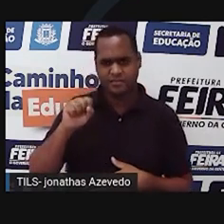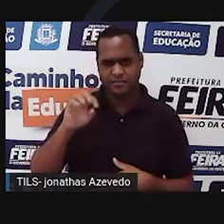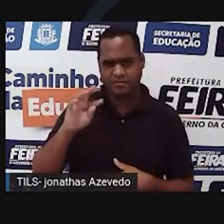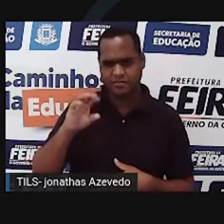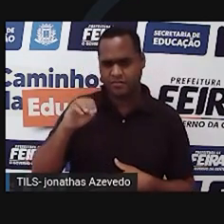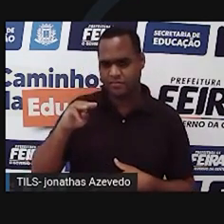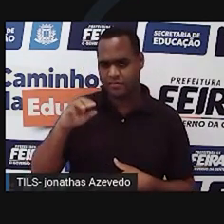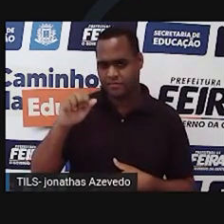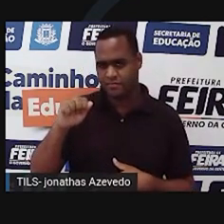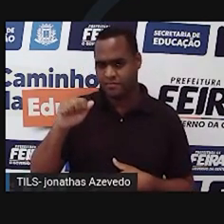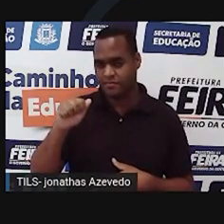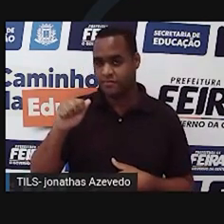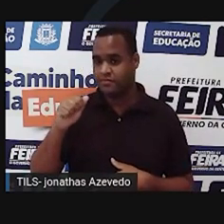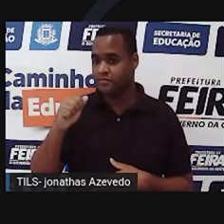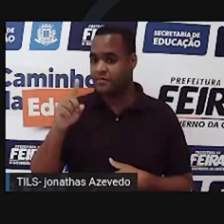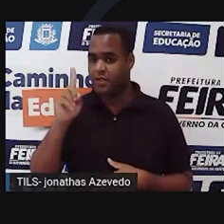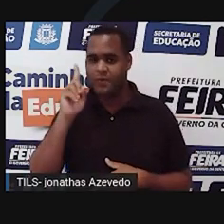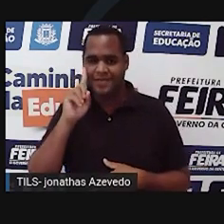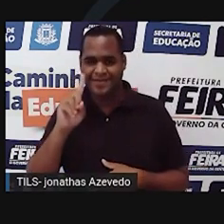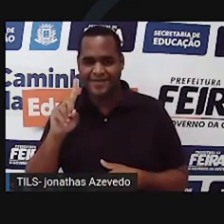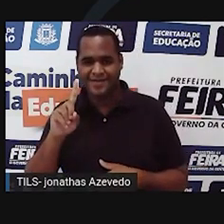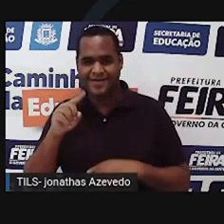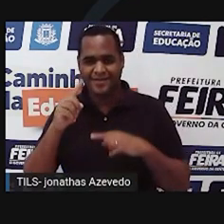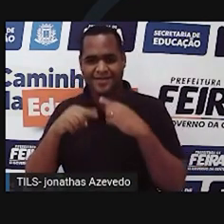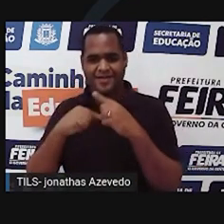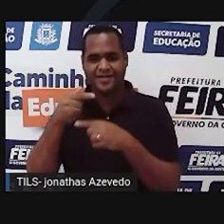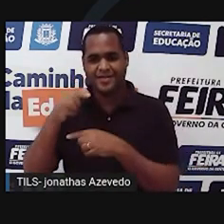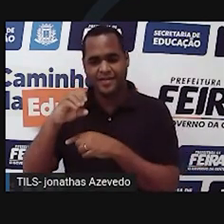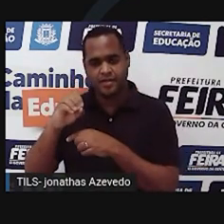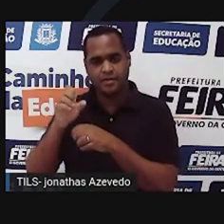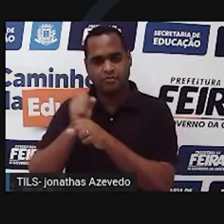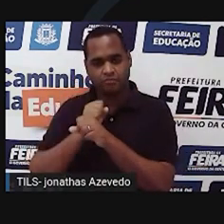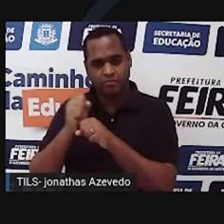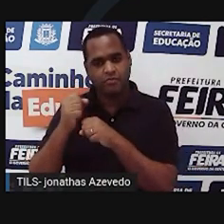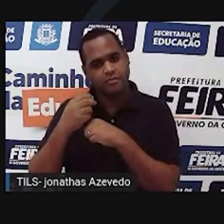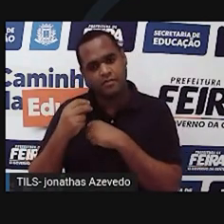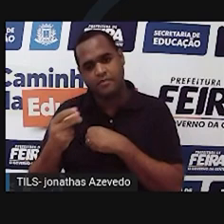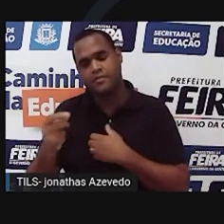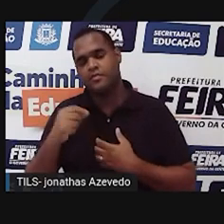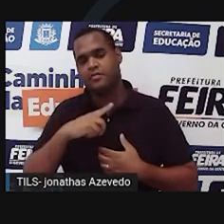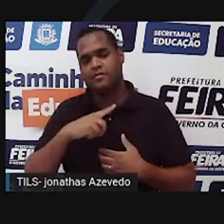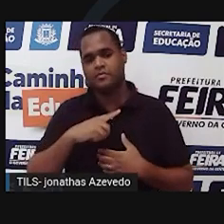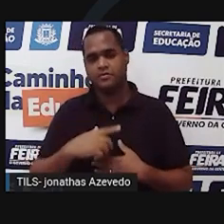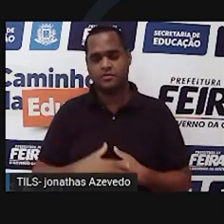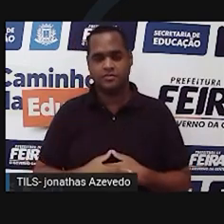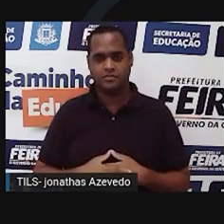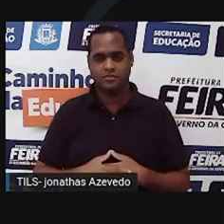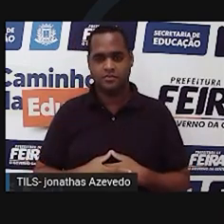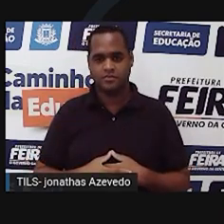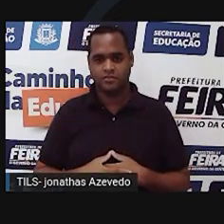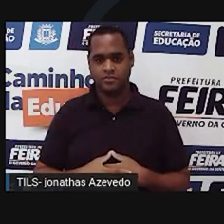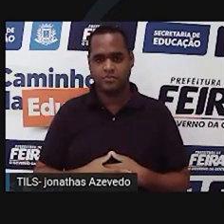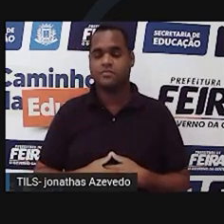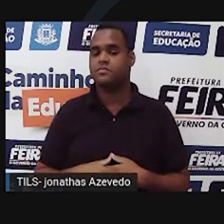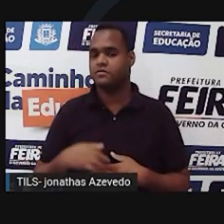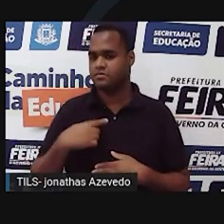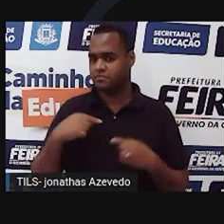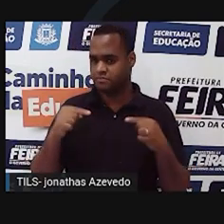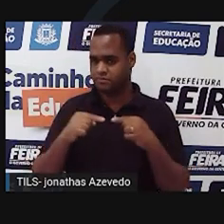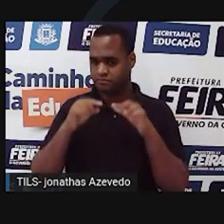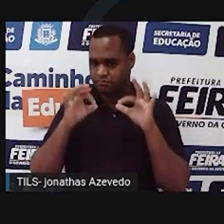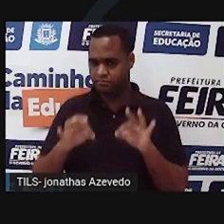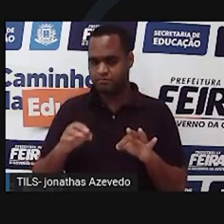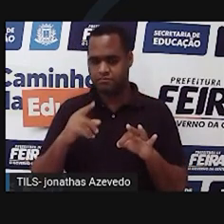ocorrem um dia mais tarde, a cada setenta anos, então elas são mutáveis, justamente por causa da precisão dos equinócios.